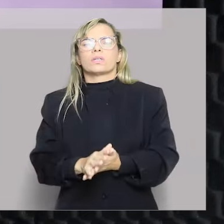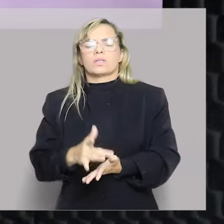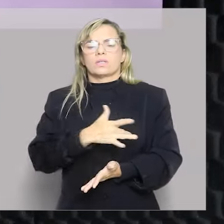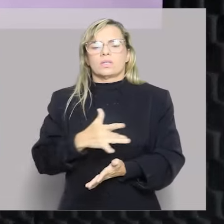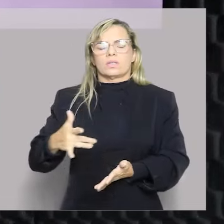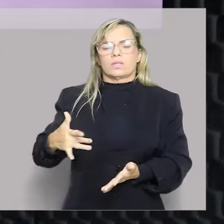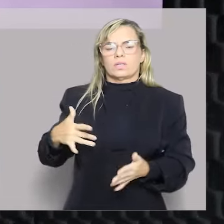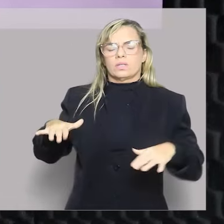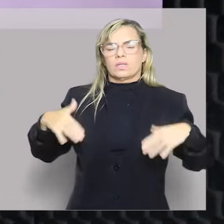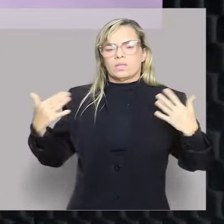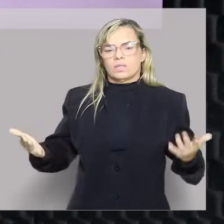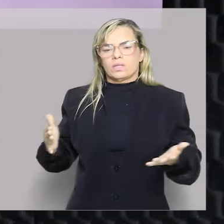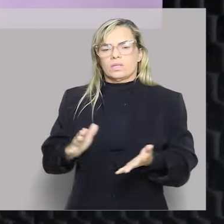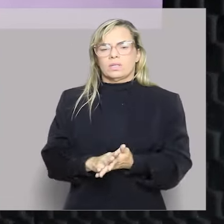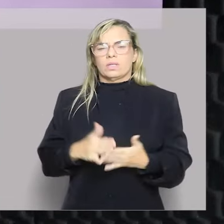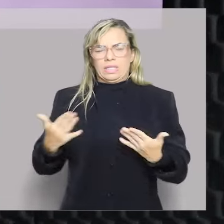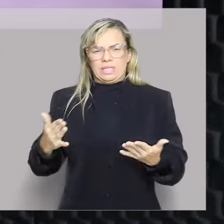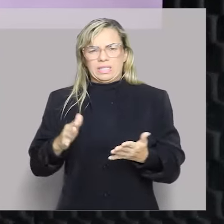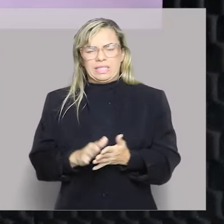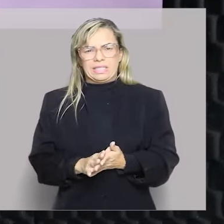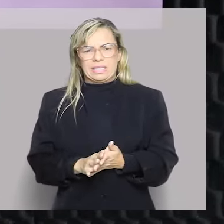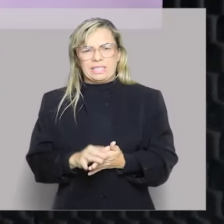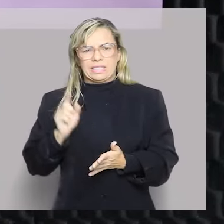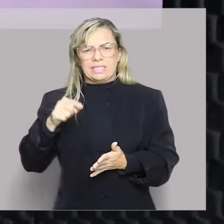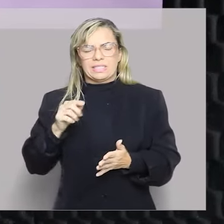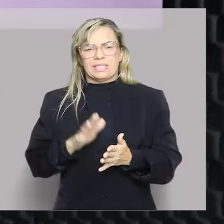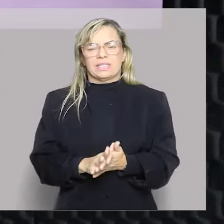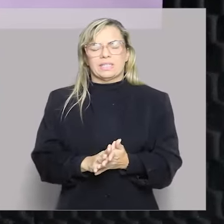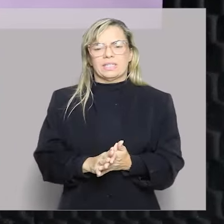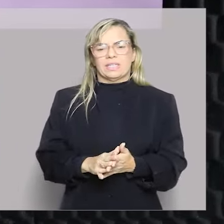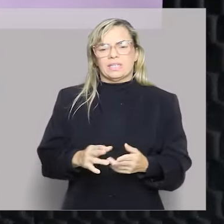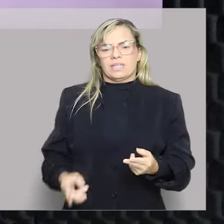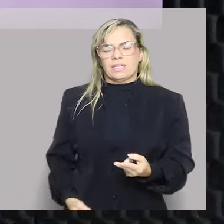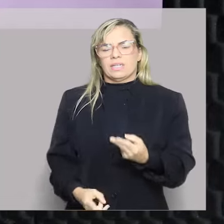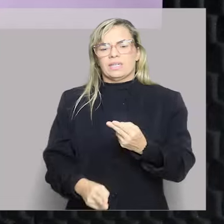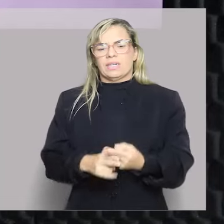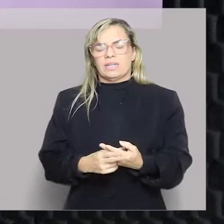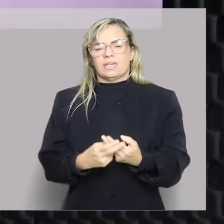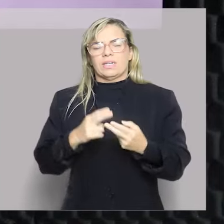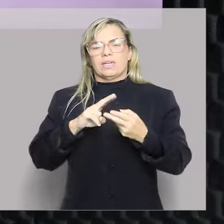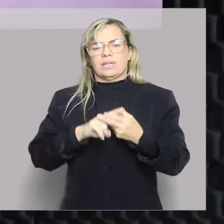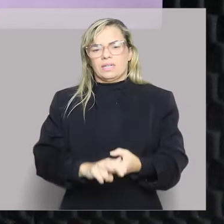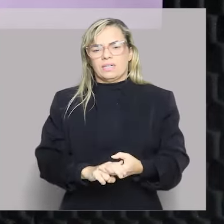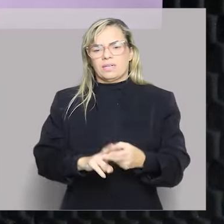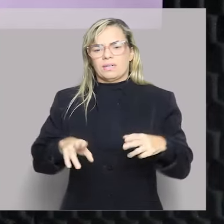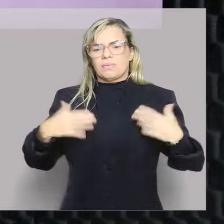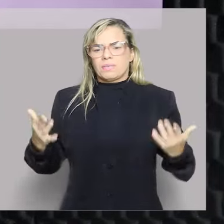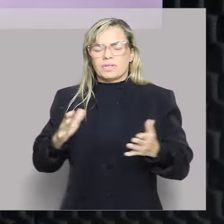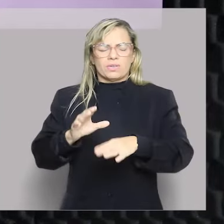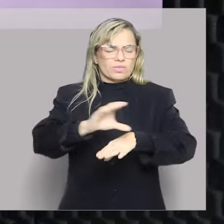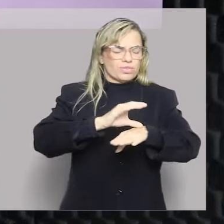tem direito de ser tratado pelo SUS, é? Mas a Constituição não tá dizendo que é estrangeiro residente?